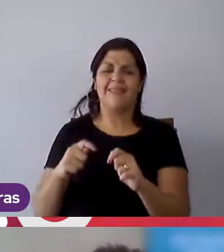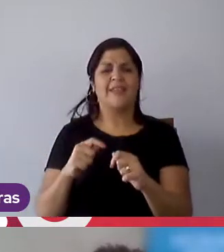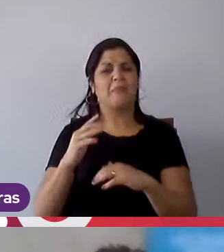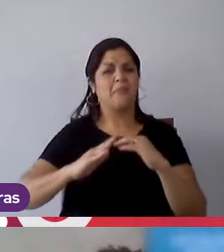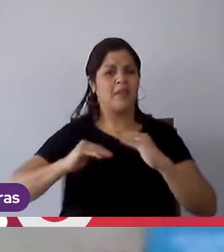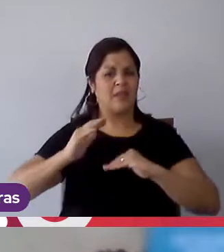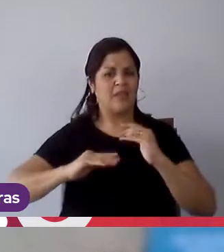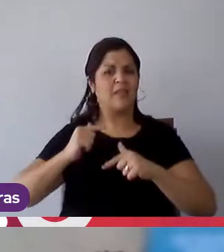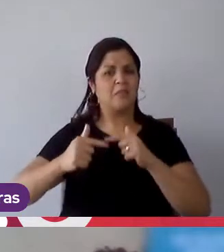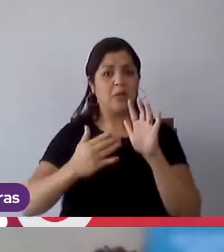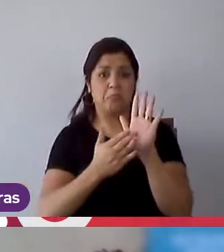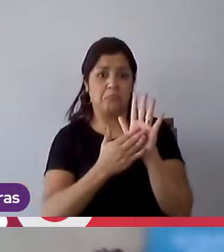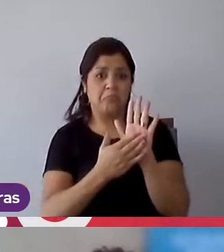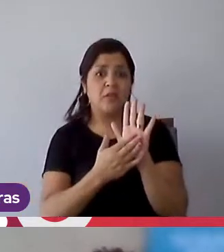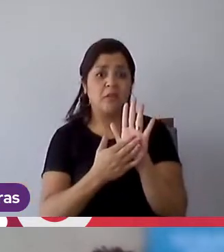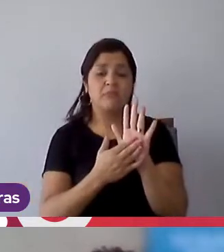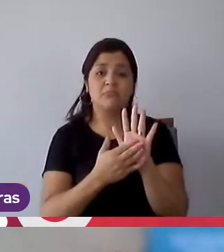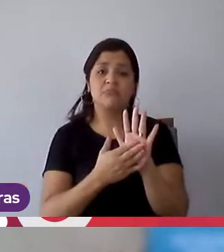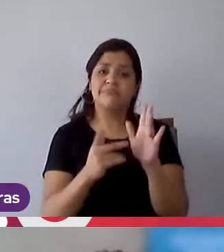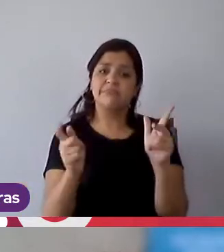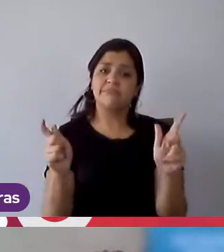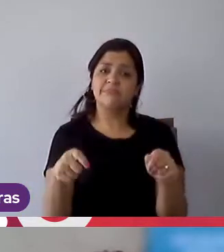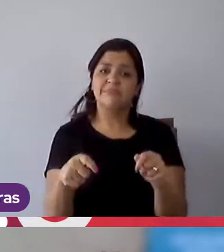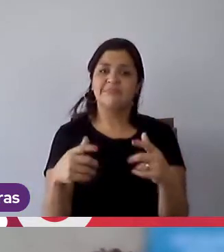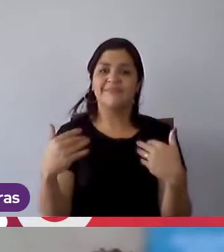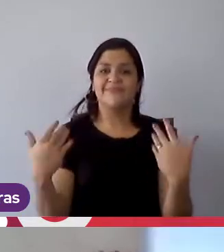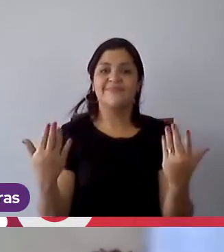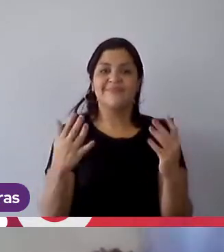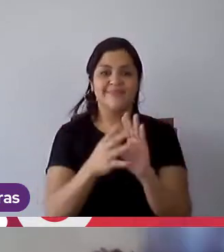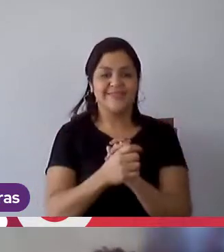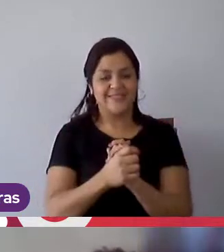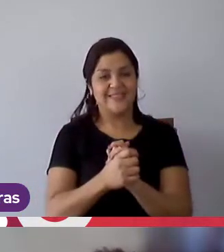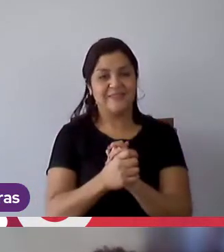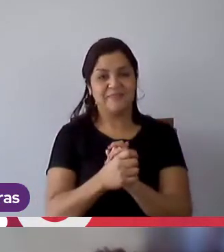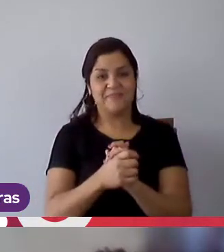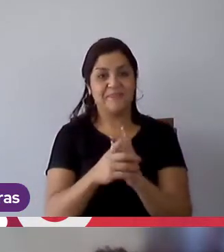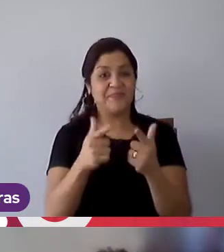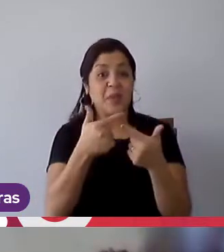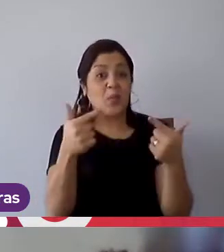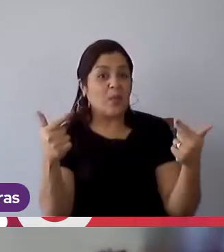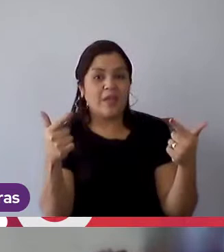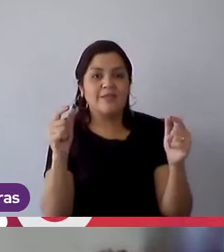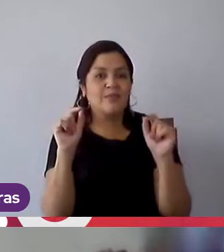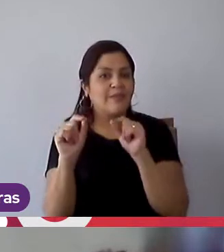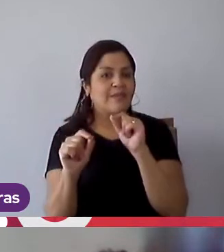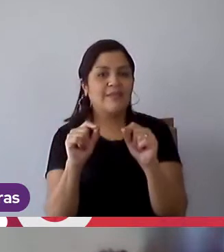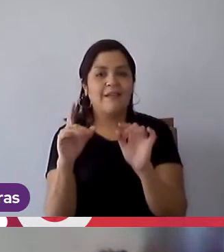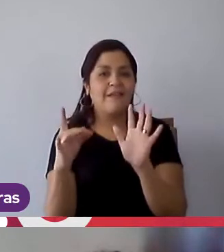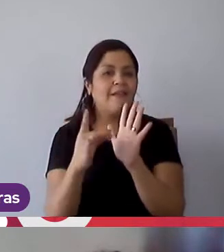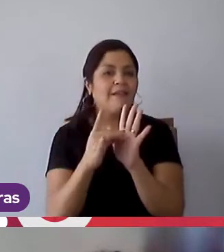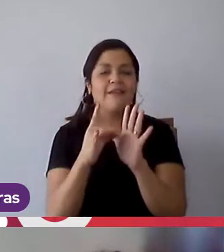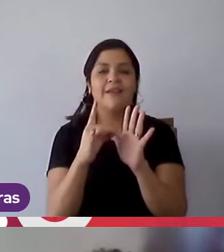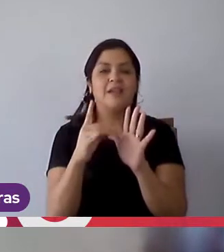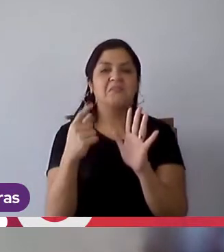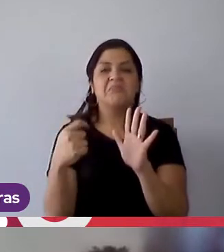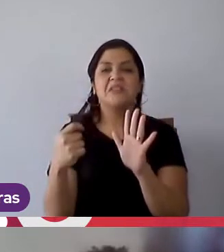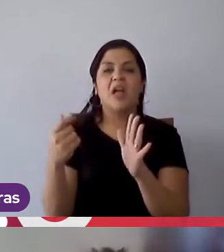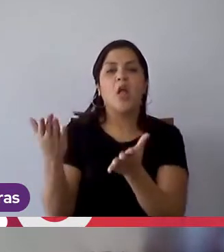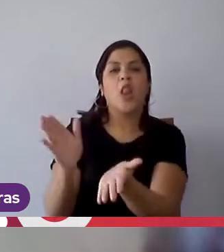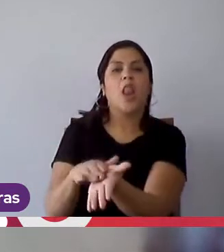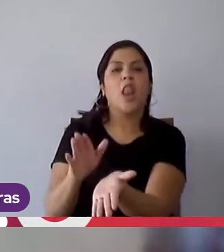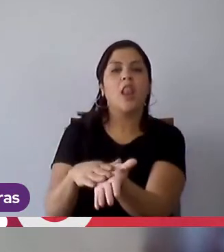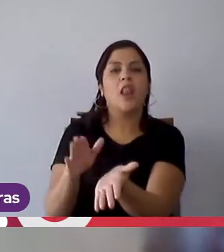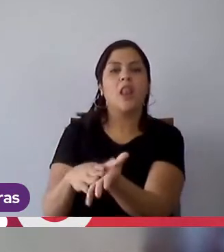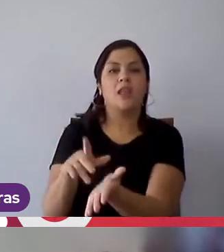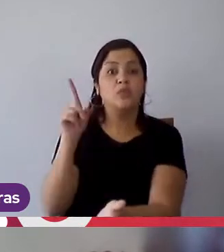que está sendo proposto, né, então, é, não tem essa necessidade real de ter uma cobrança ali